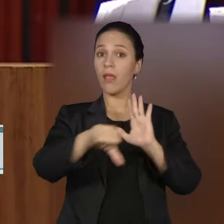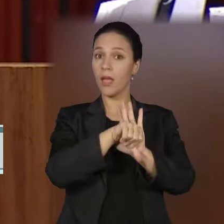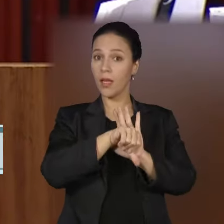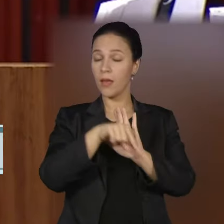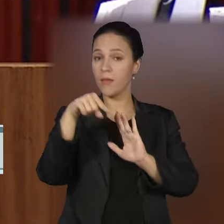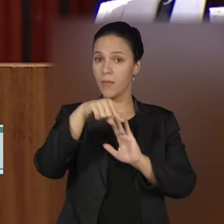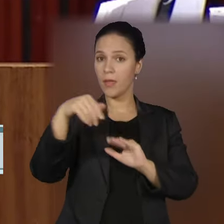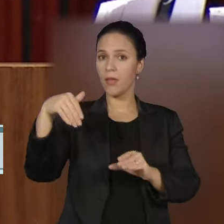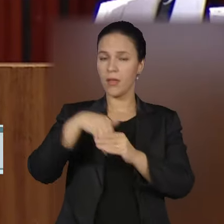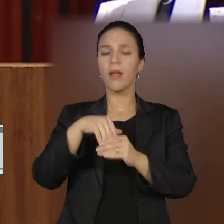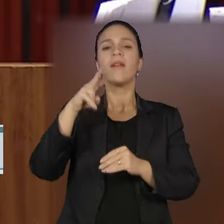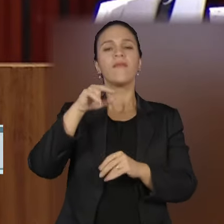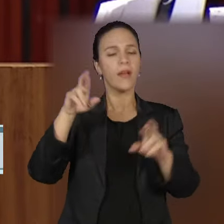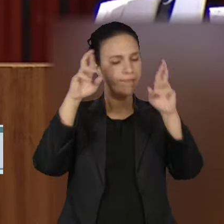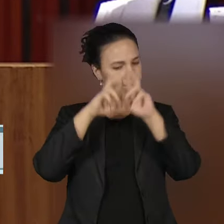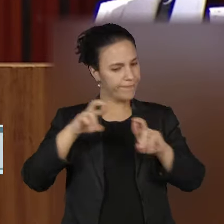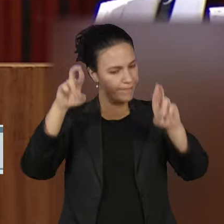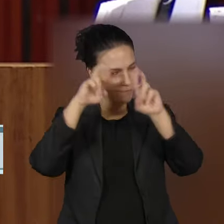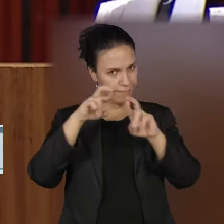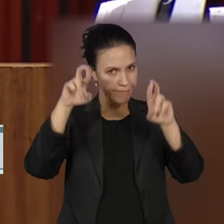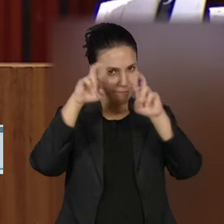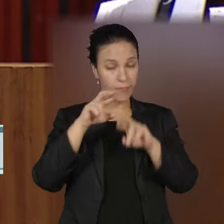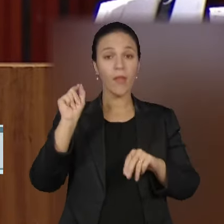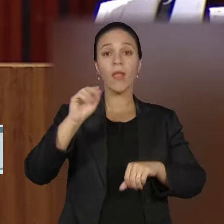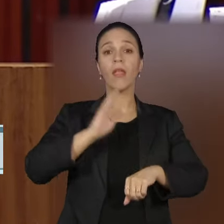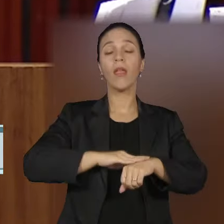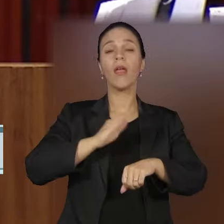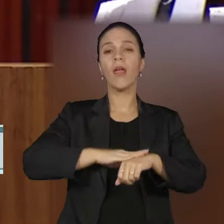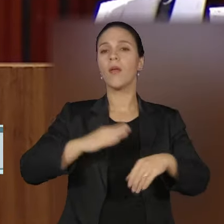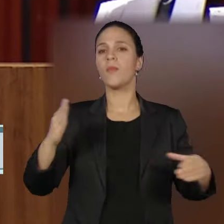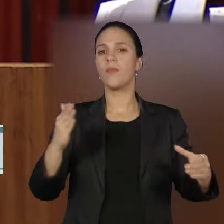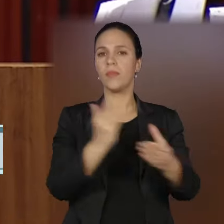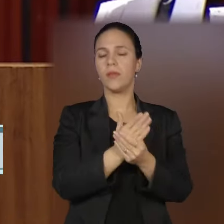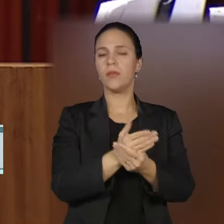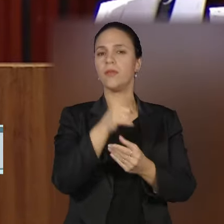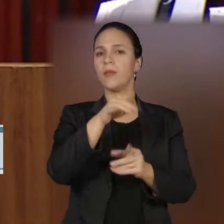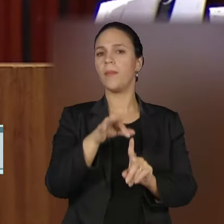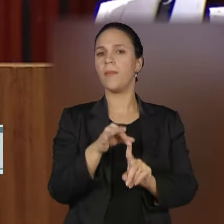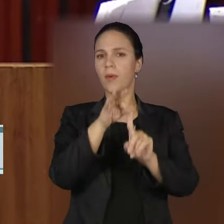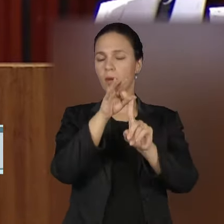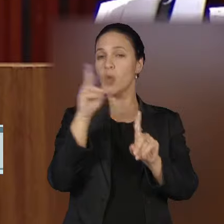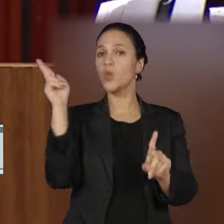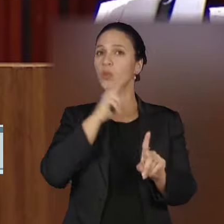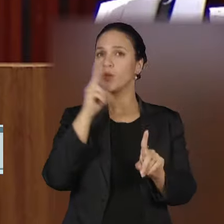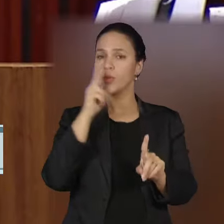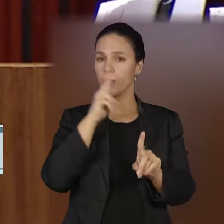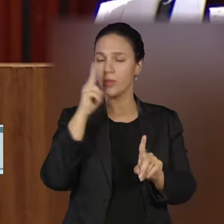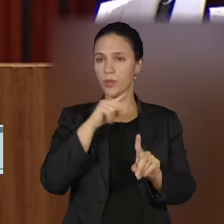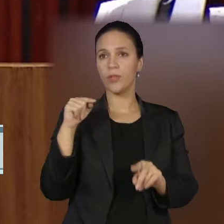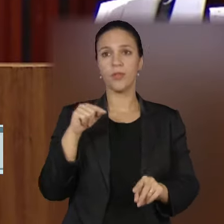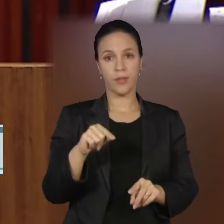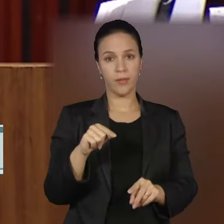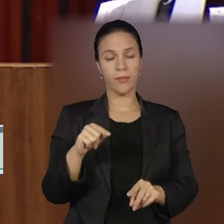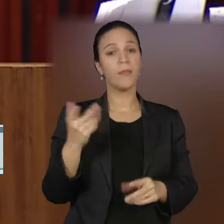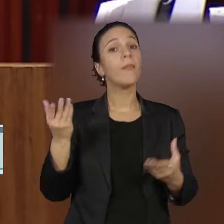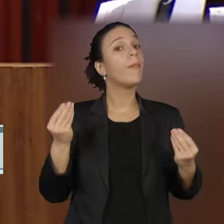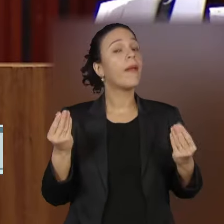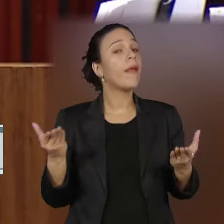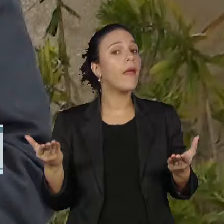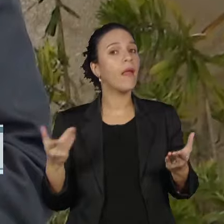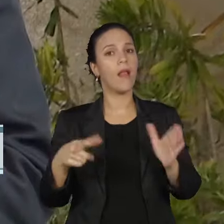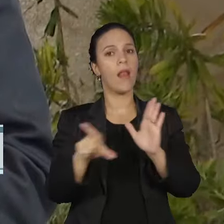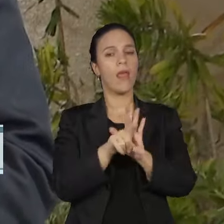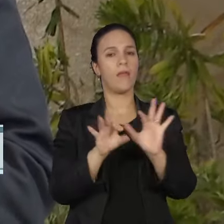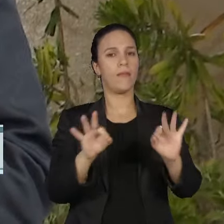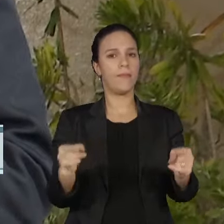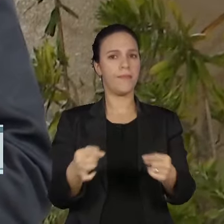serão investigadas, seus agentes processados com prioridade, urgência qualificada, para que aí ele seja aplicado a